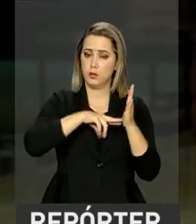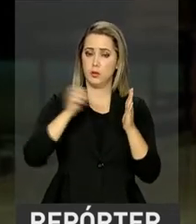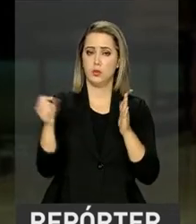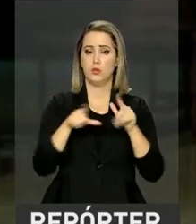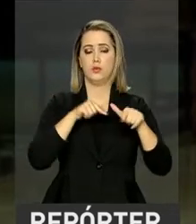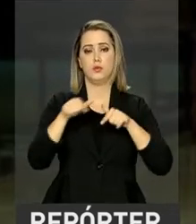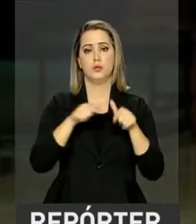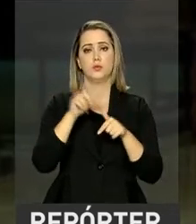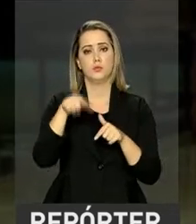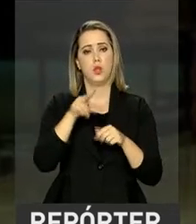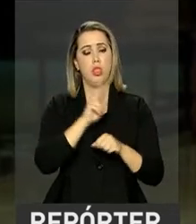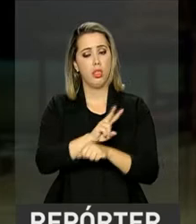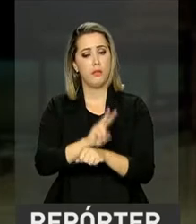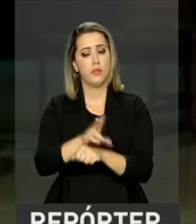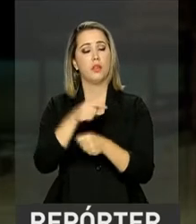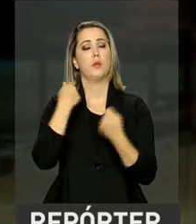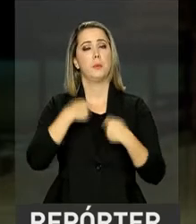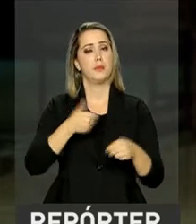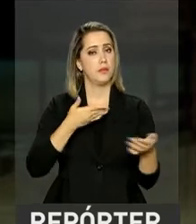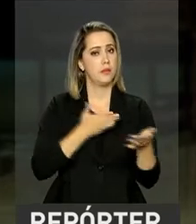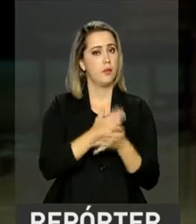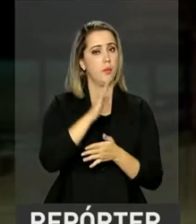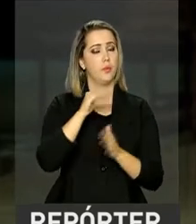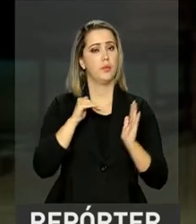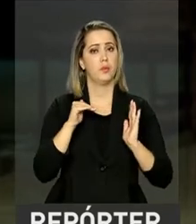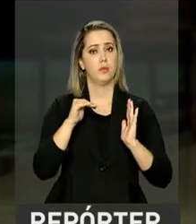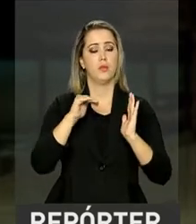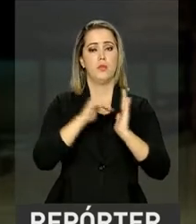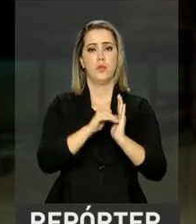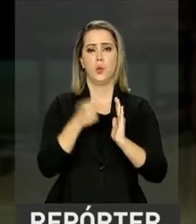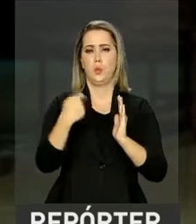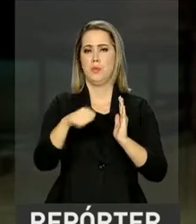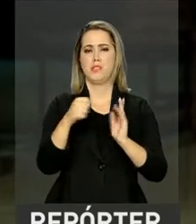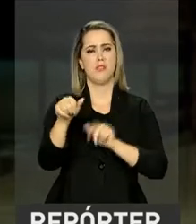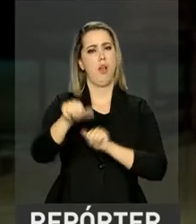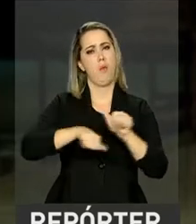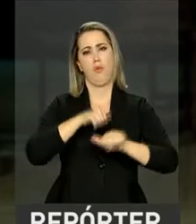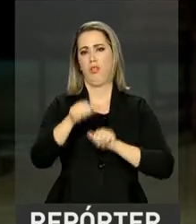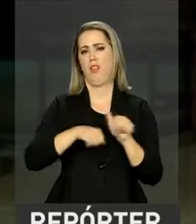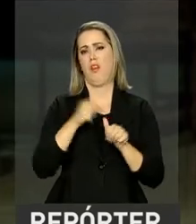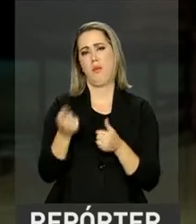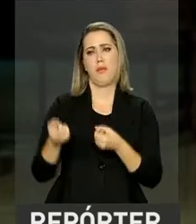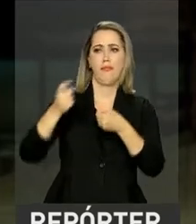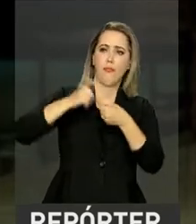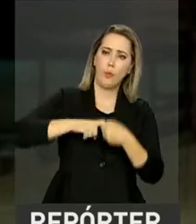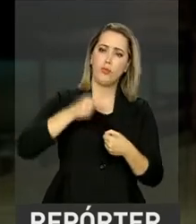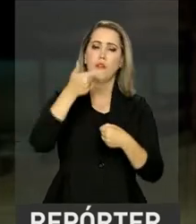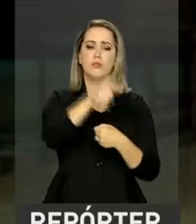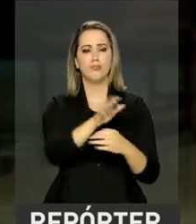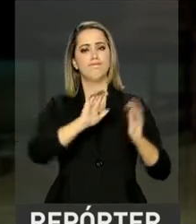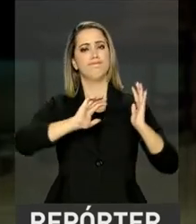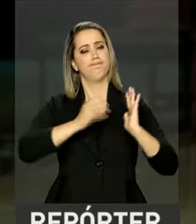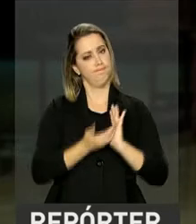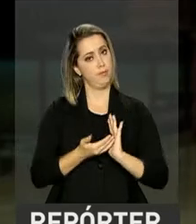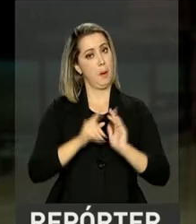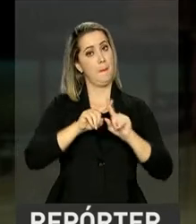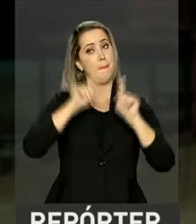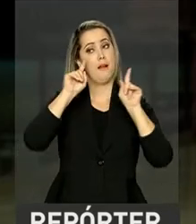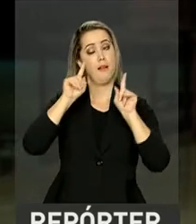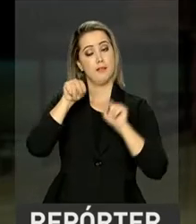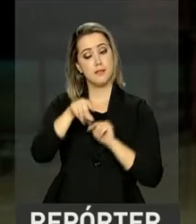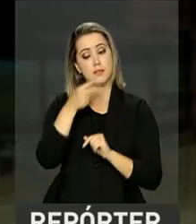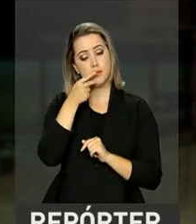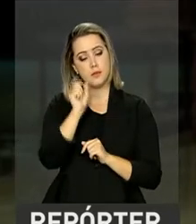defendeu a aprovação da reforma trabalhista sem alteração, para que não precise mais voltar para a Câmara. No entanto,